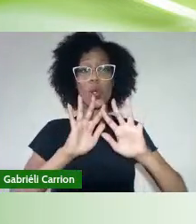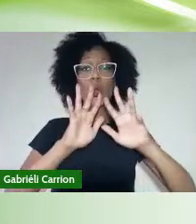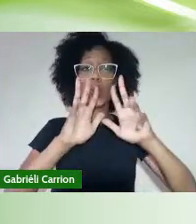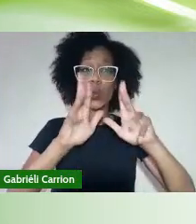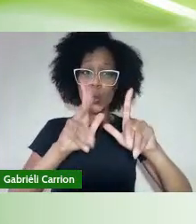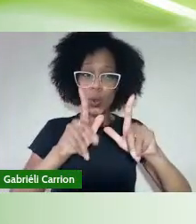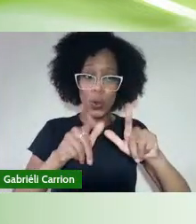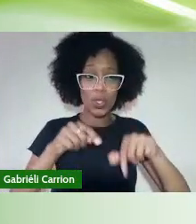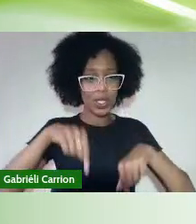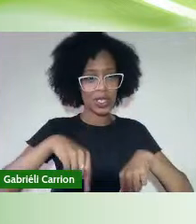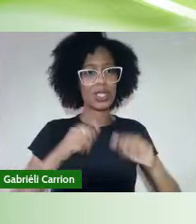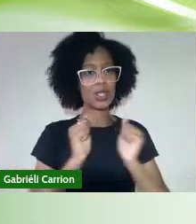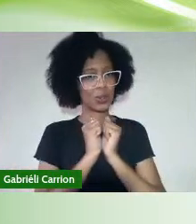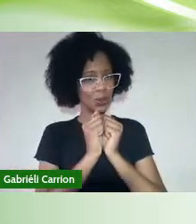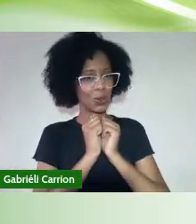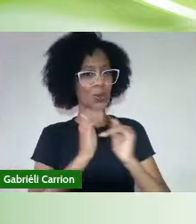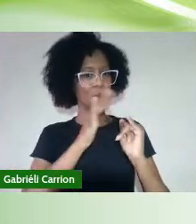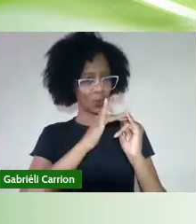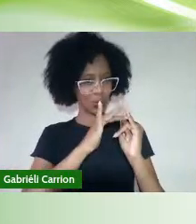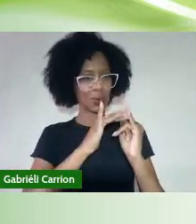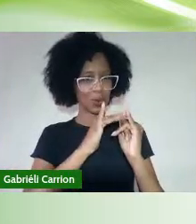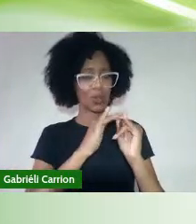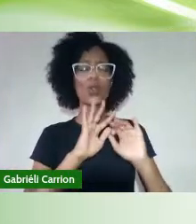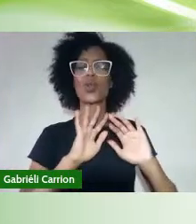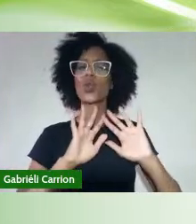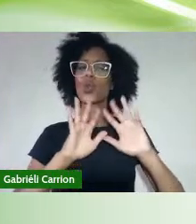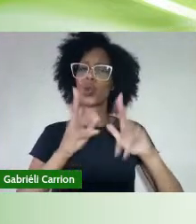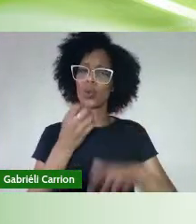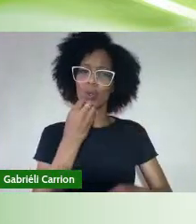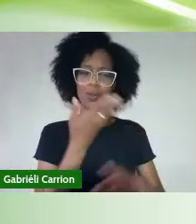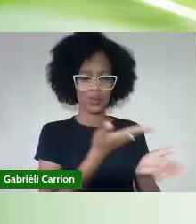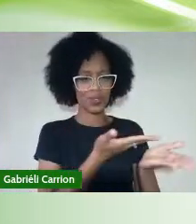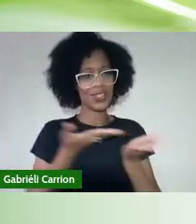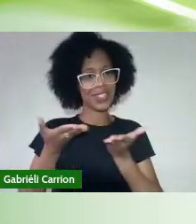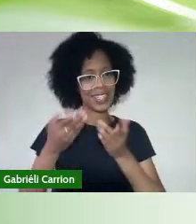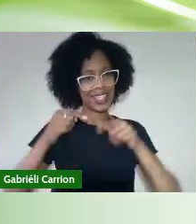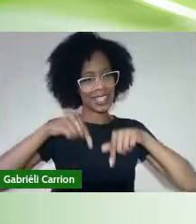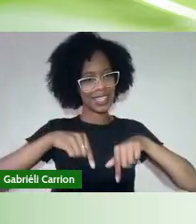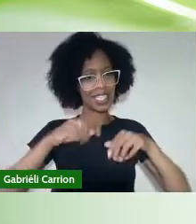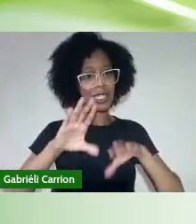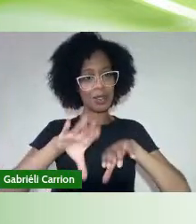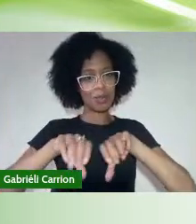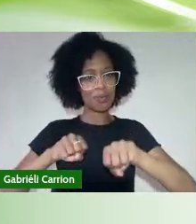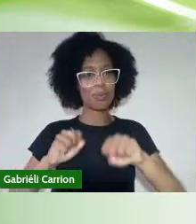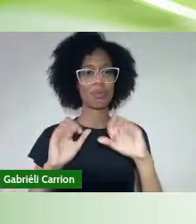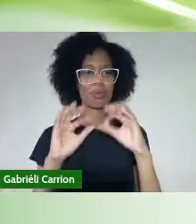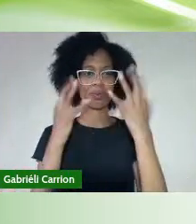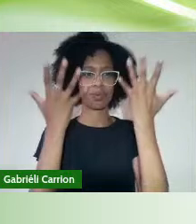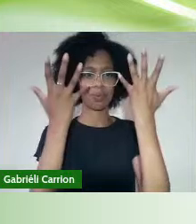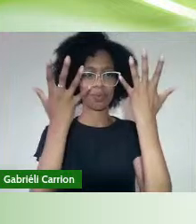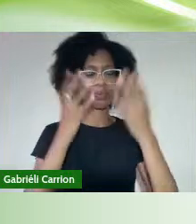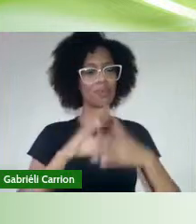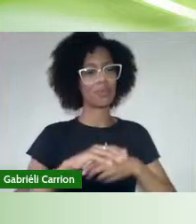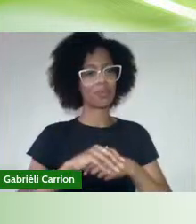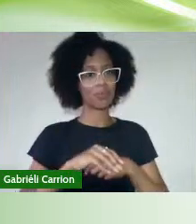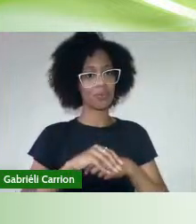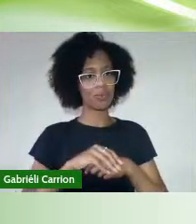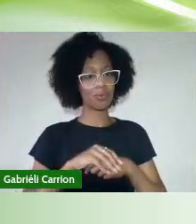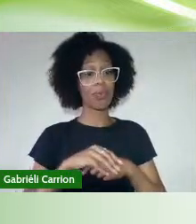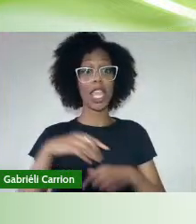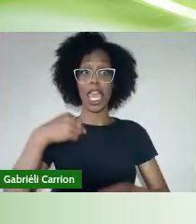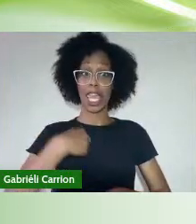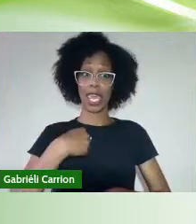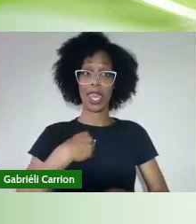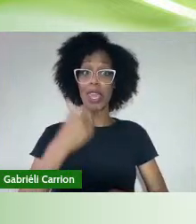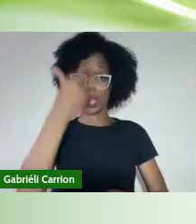acompanham através do YouTube. Sejam bem-vindos e bem-vindas a esta cerimônia de colação de grau. Eu, Shirley